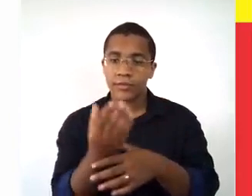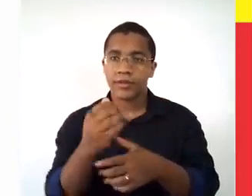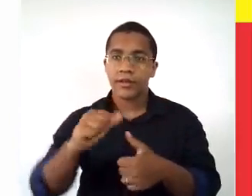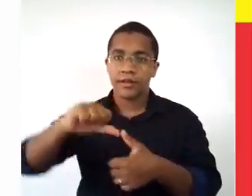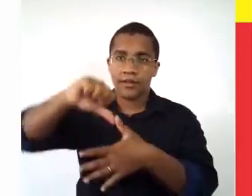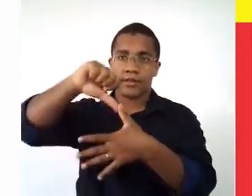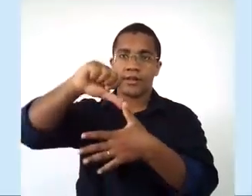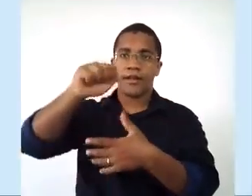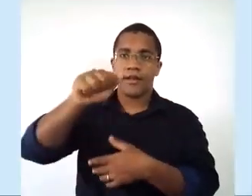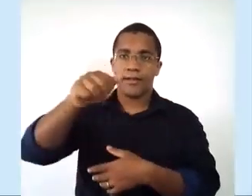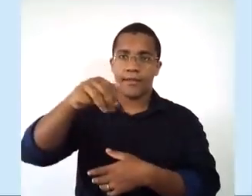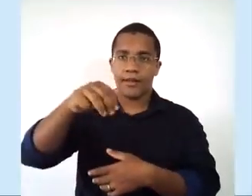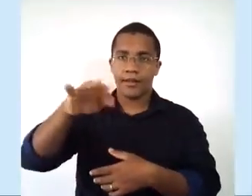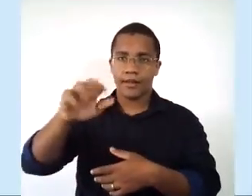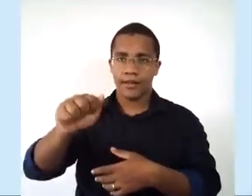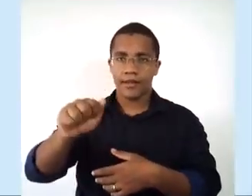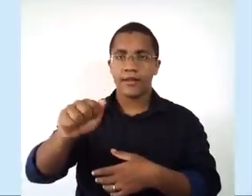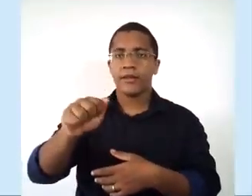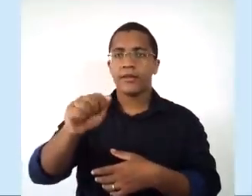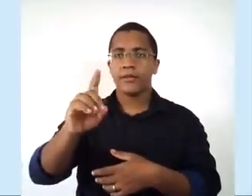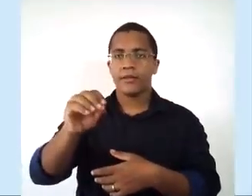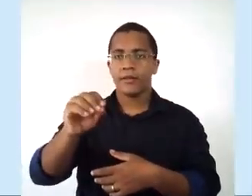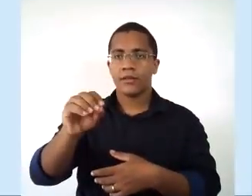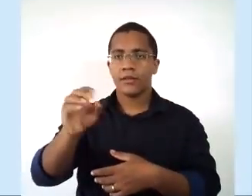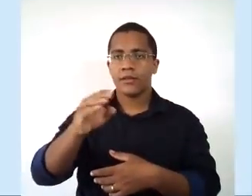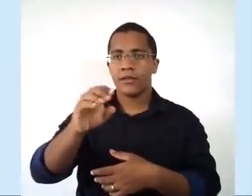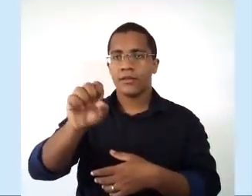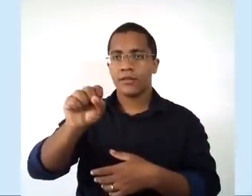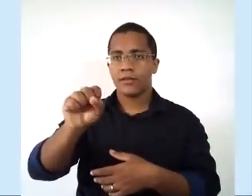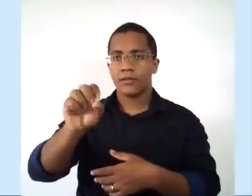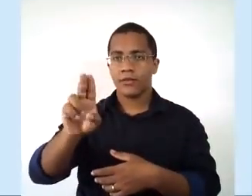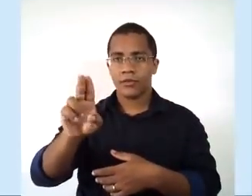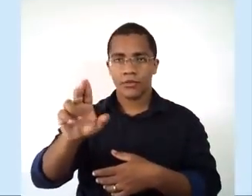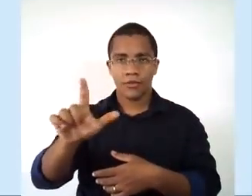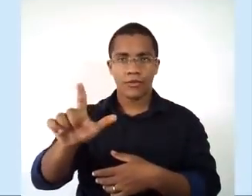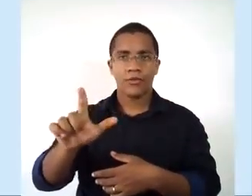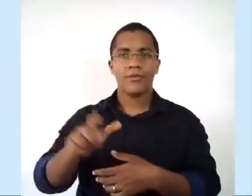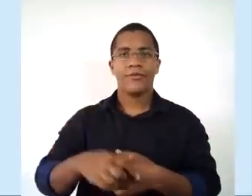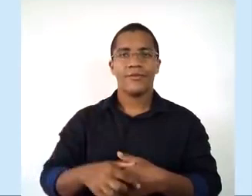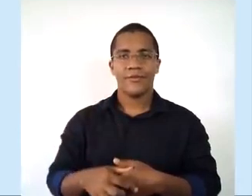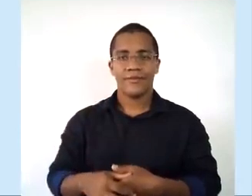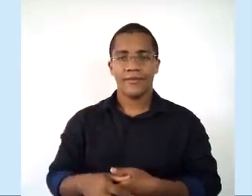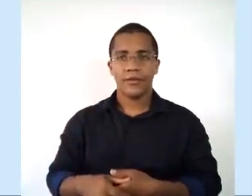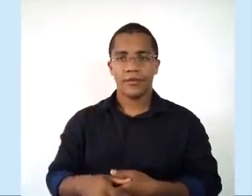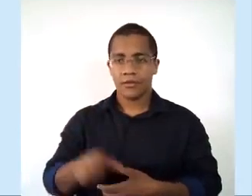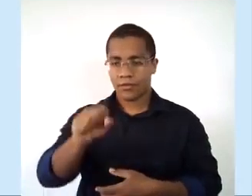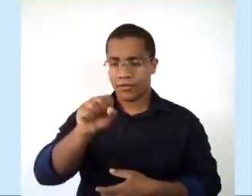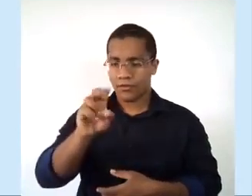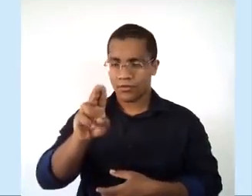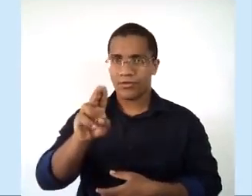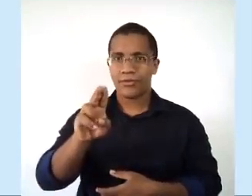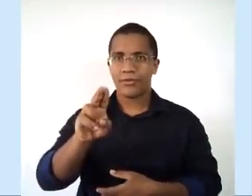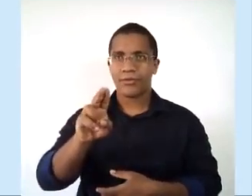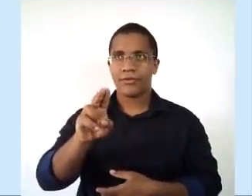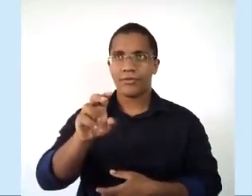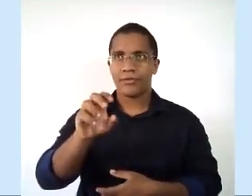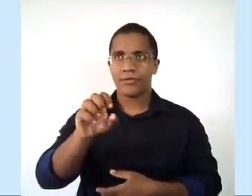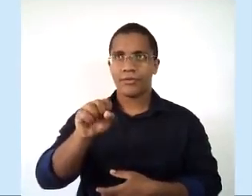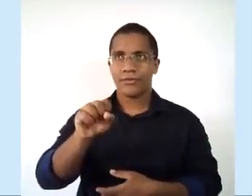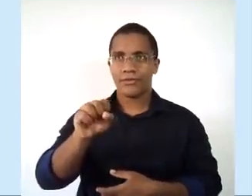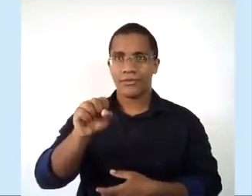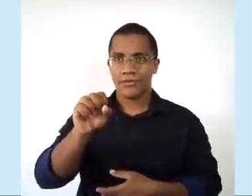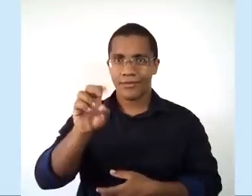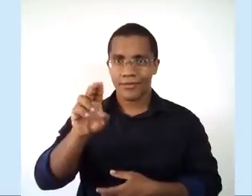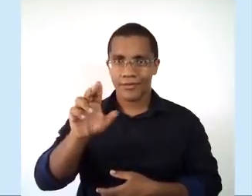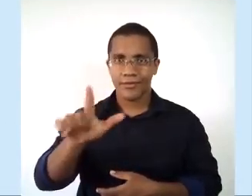Ok, gente? Vamos lá. Nesse ponto em diante, a gente vai ver um pouquinho agora sobre o processo que ocorreu na América mais ao norte, tá?